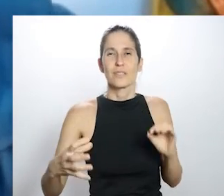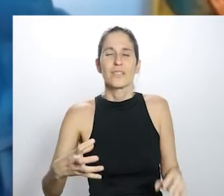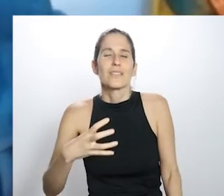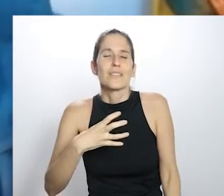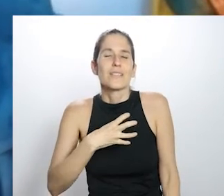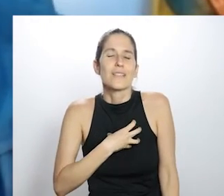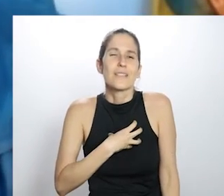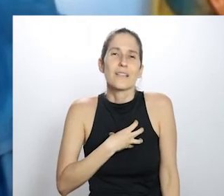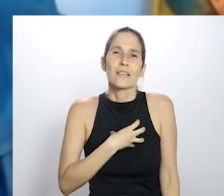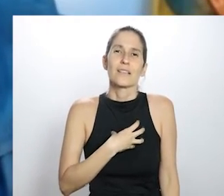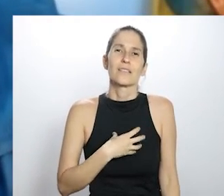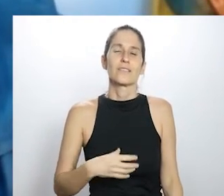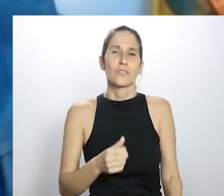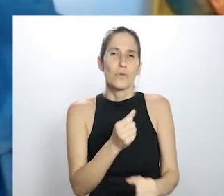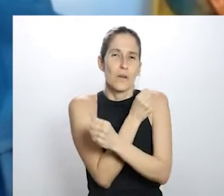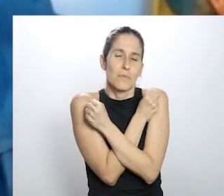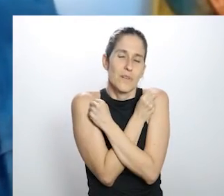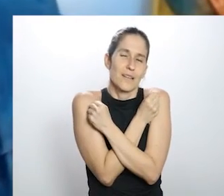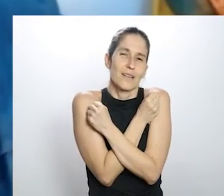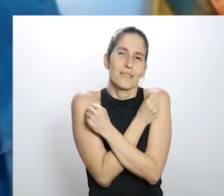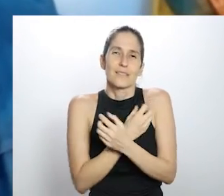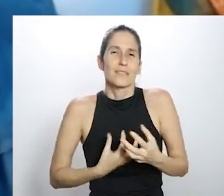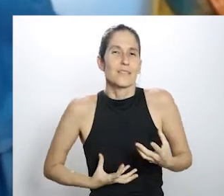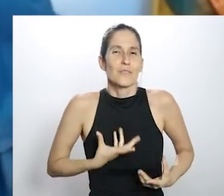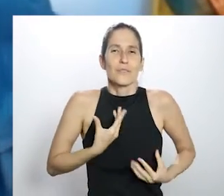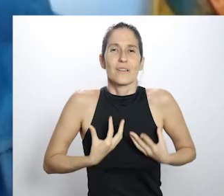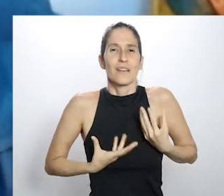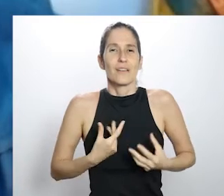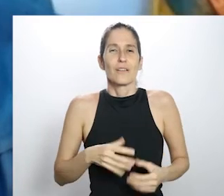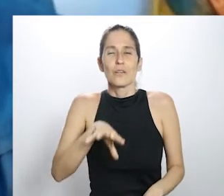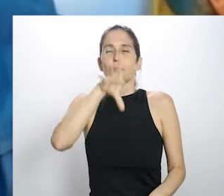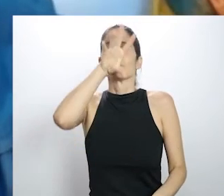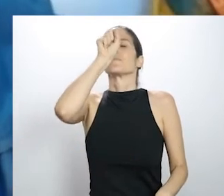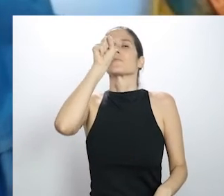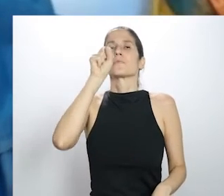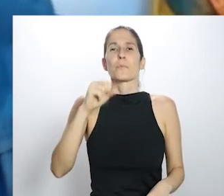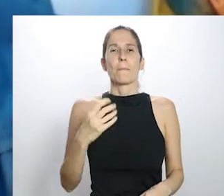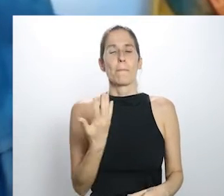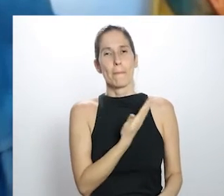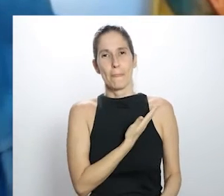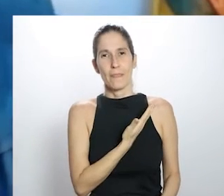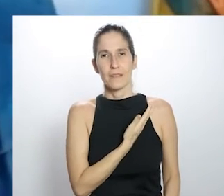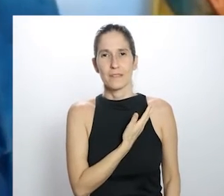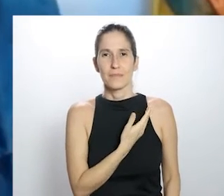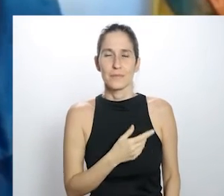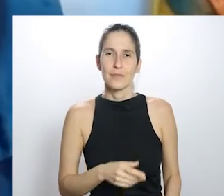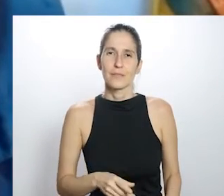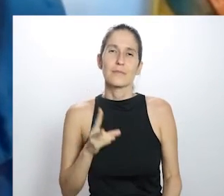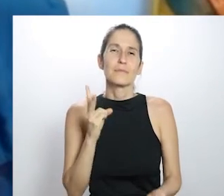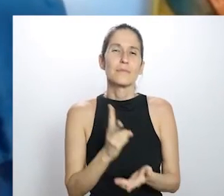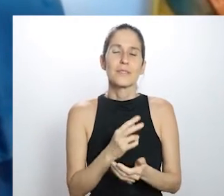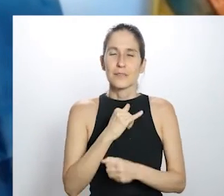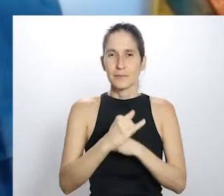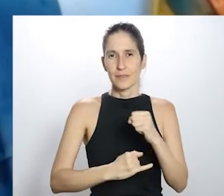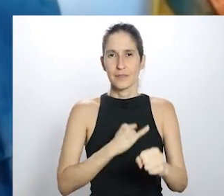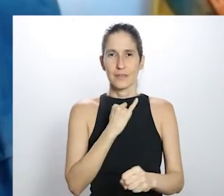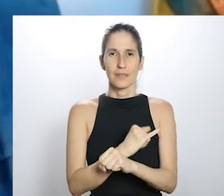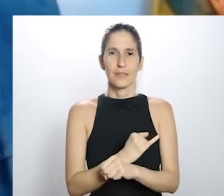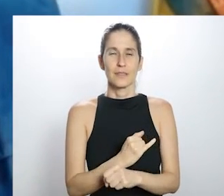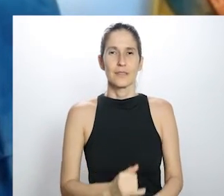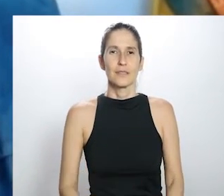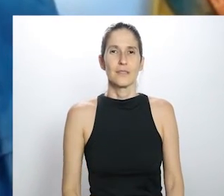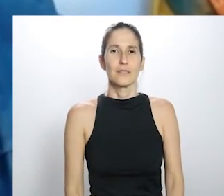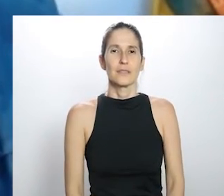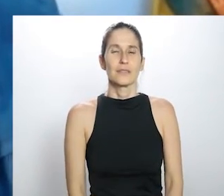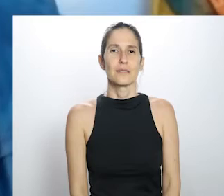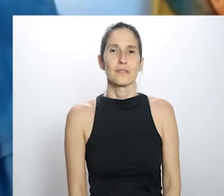pouco do calor, do abraço e do cheiro dos nossos amigos, dos nossos colegas nesse momento e para tratar de um assunto que